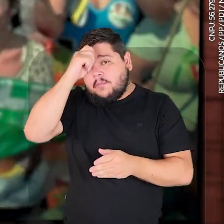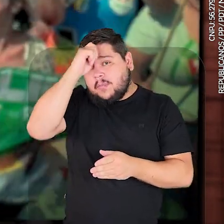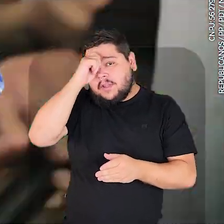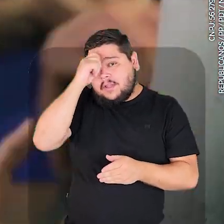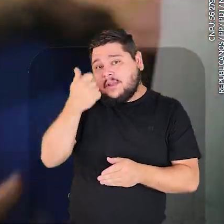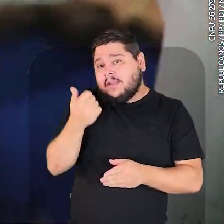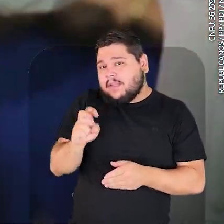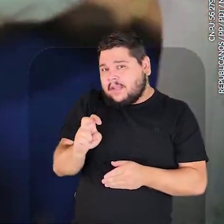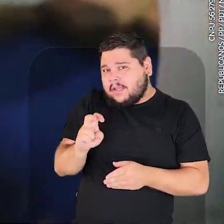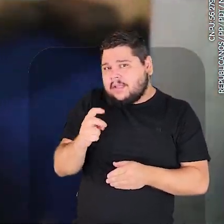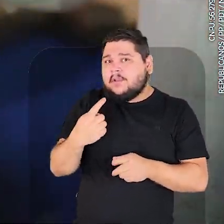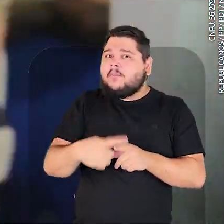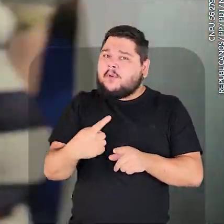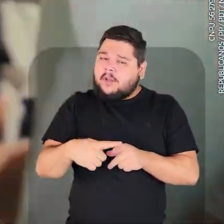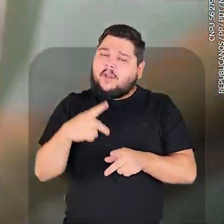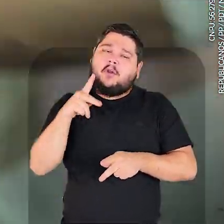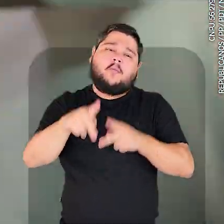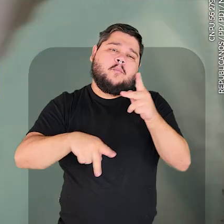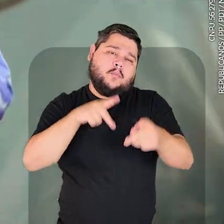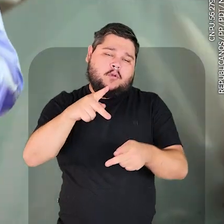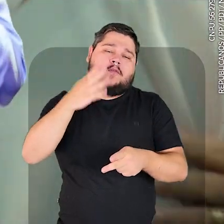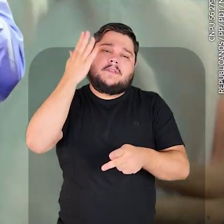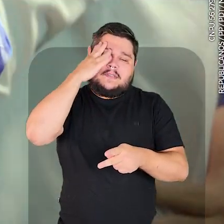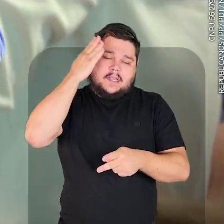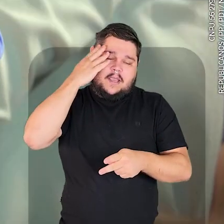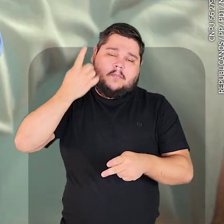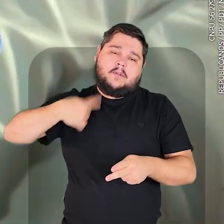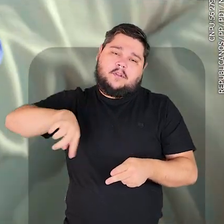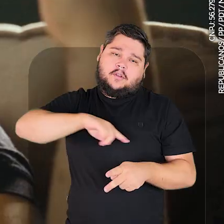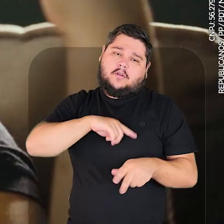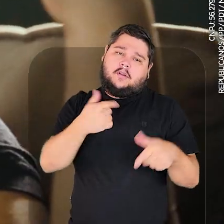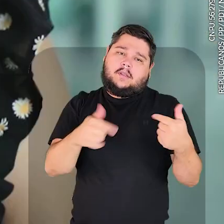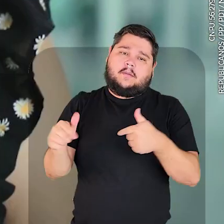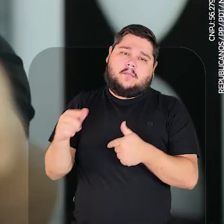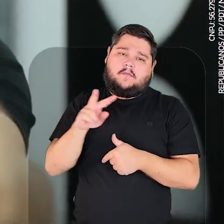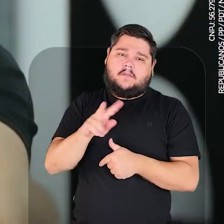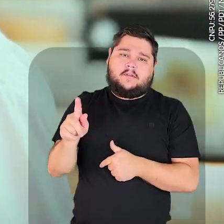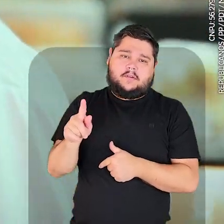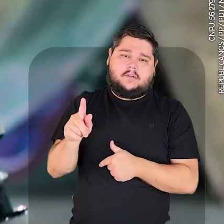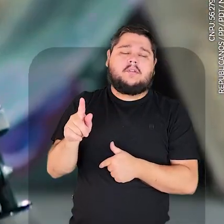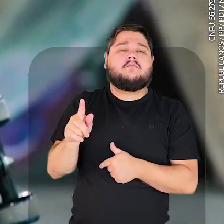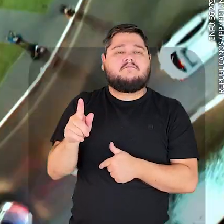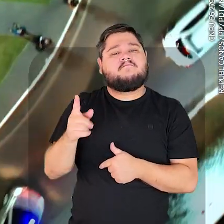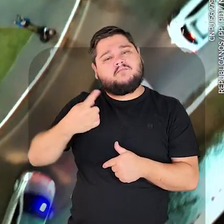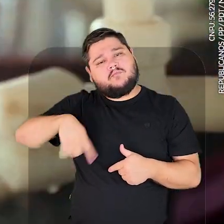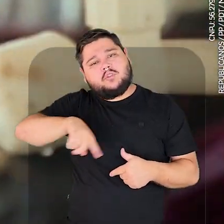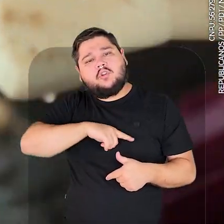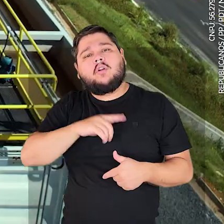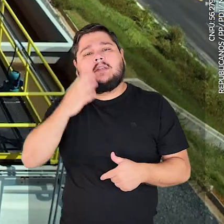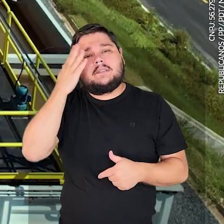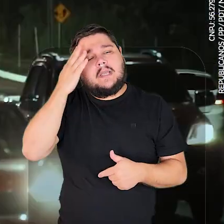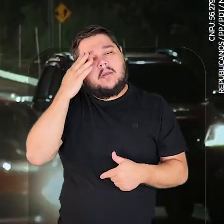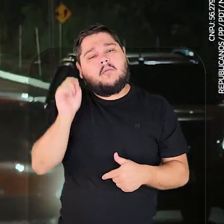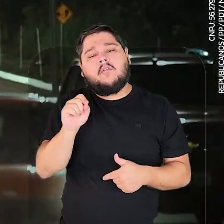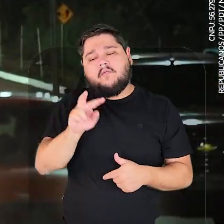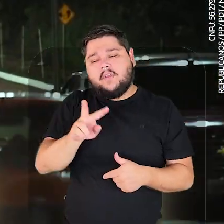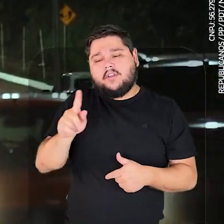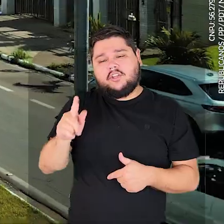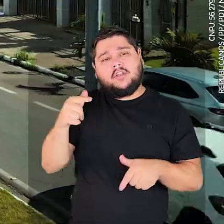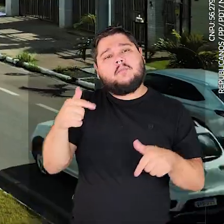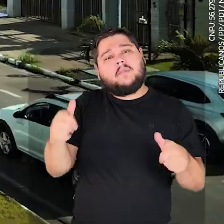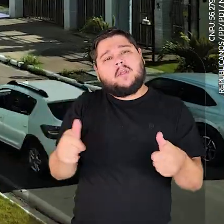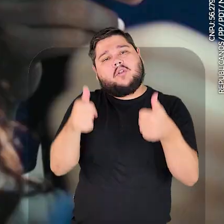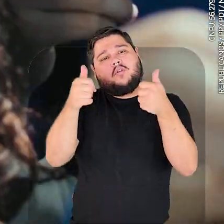Varzé Grandenses. Domingo, Calil e Pedrinho, 15. Porque a nossa gente sabe o quanto trabalhamos por Varzé Grande.